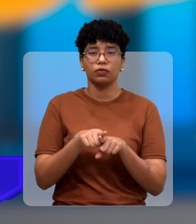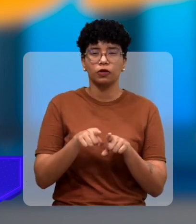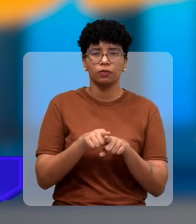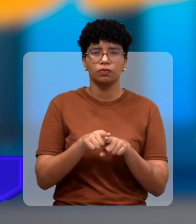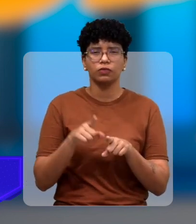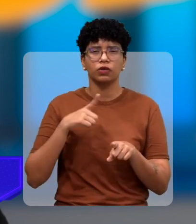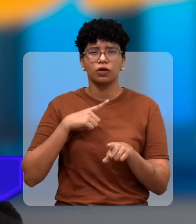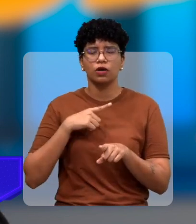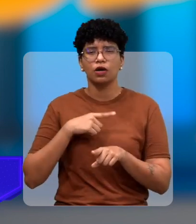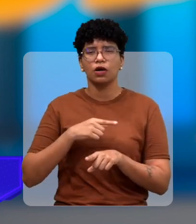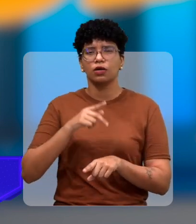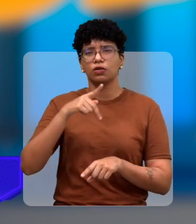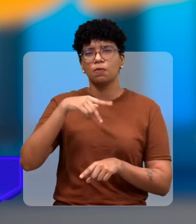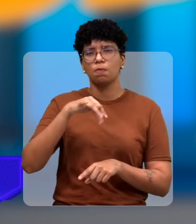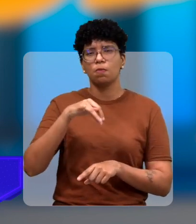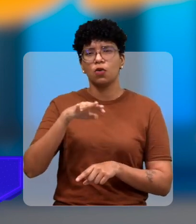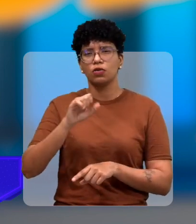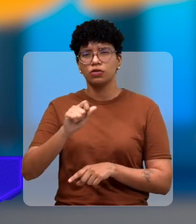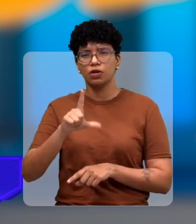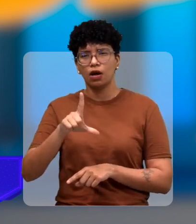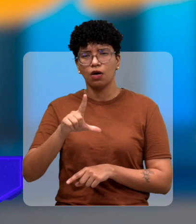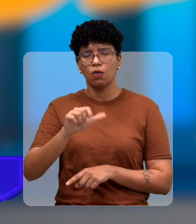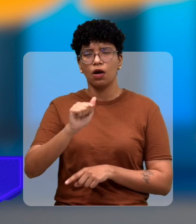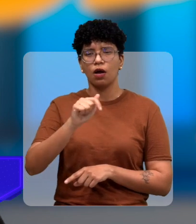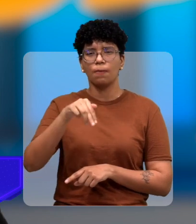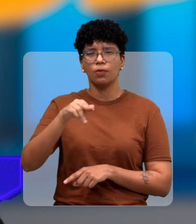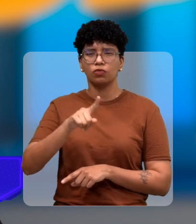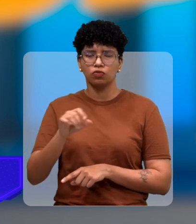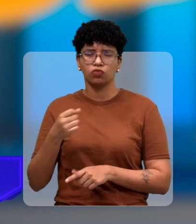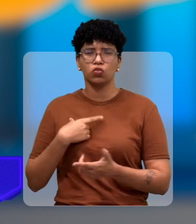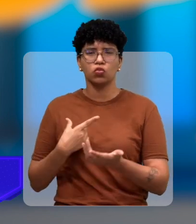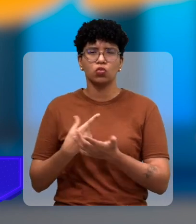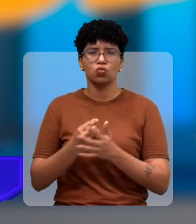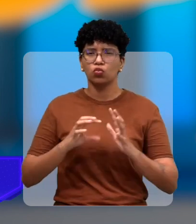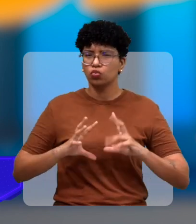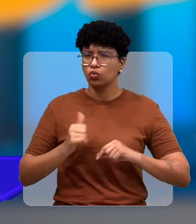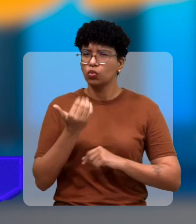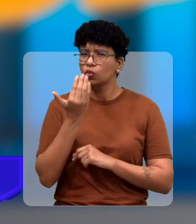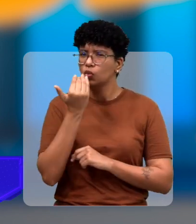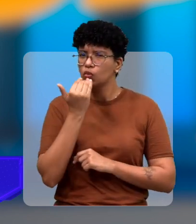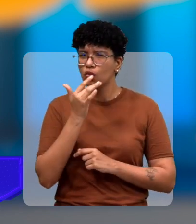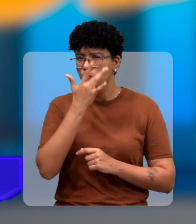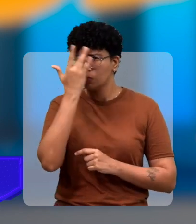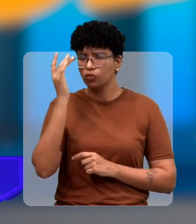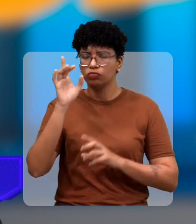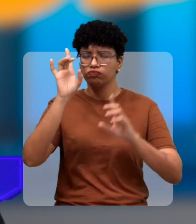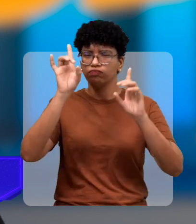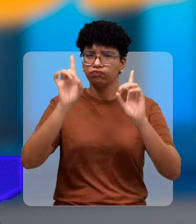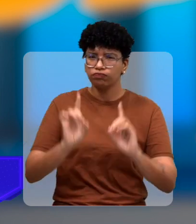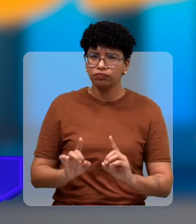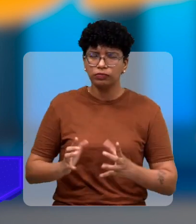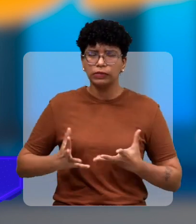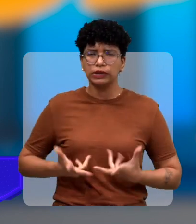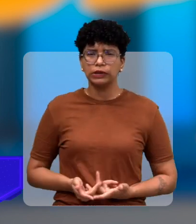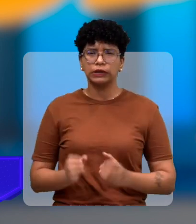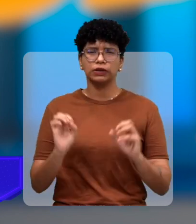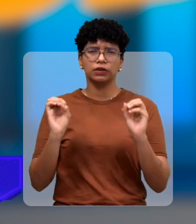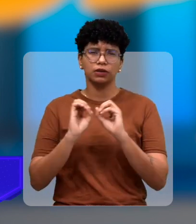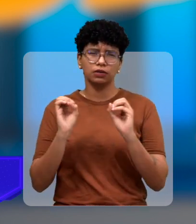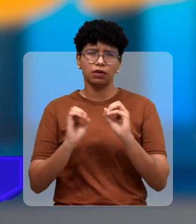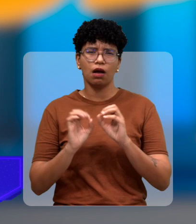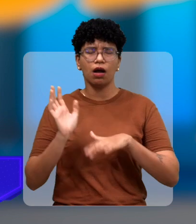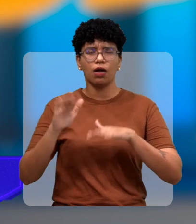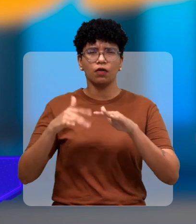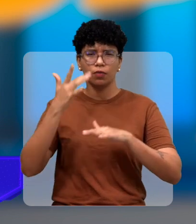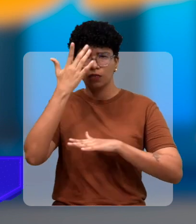tempo de ser no portal da Amazônia lá a Devite comprou toda a alimentação para a pessoa com deficiência e não gastaram nada porque